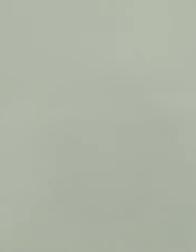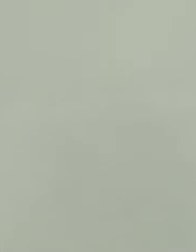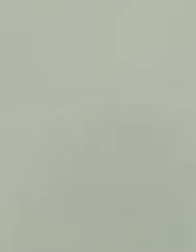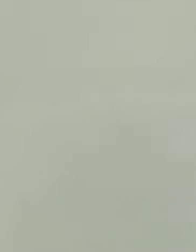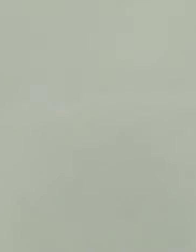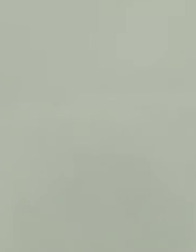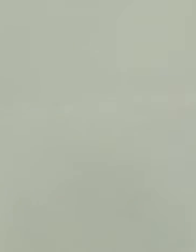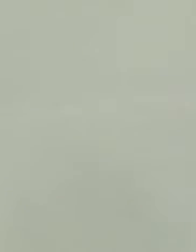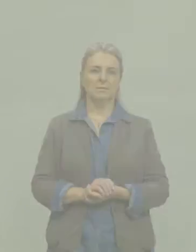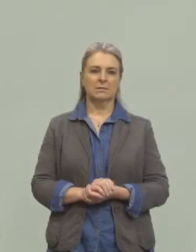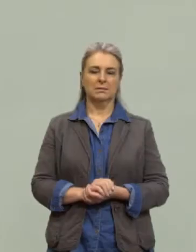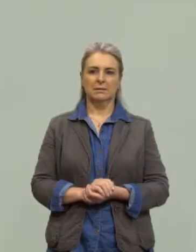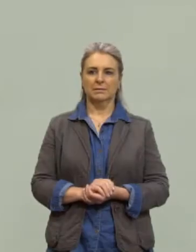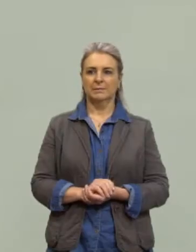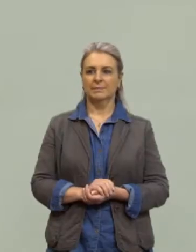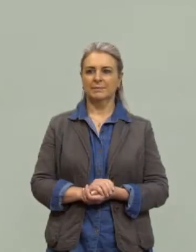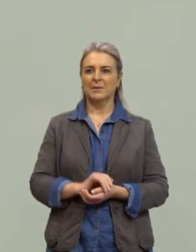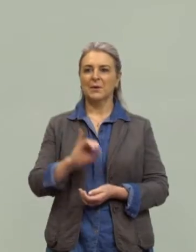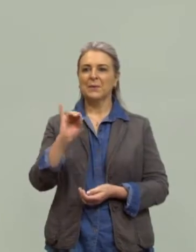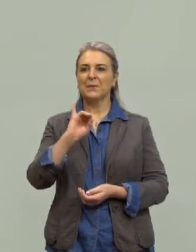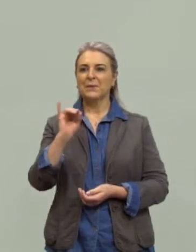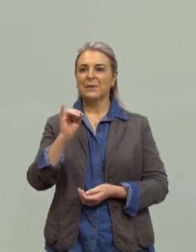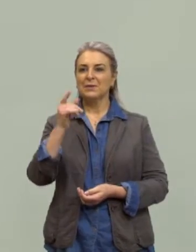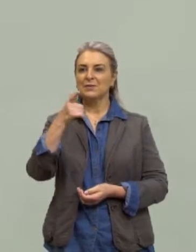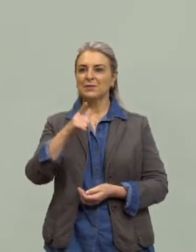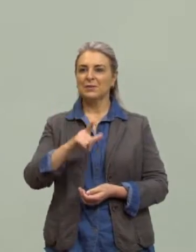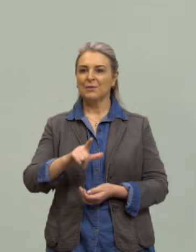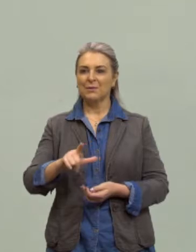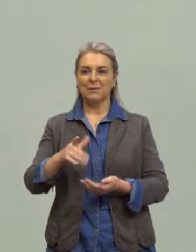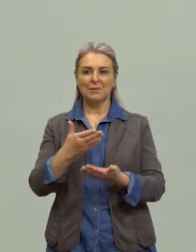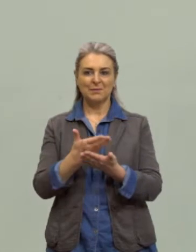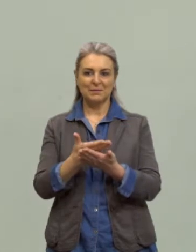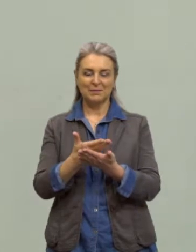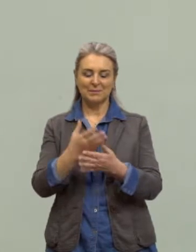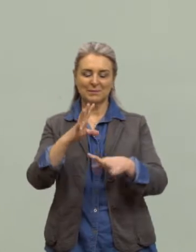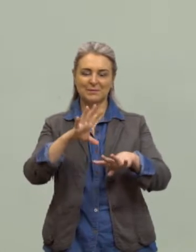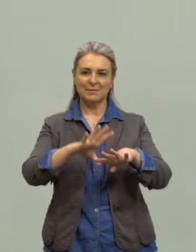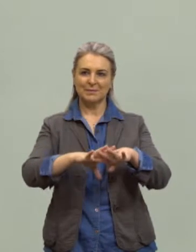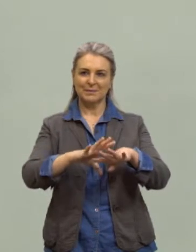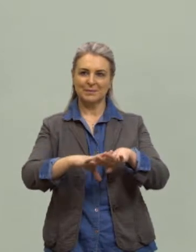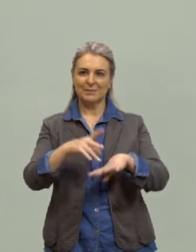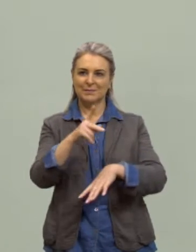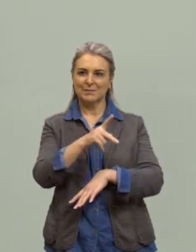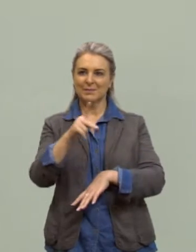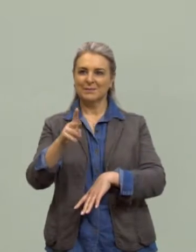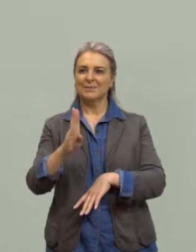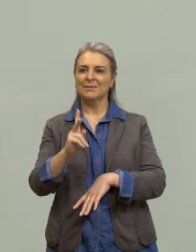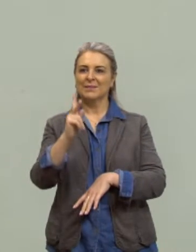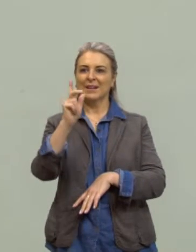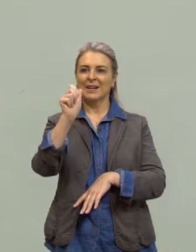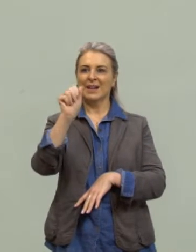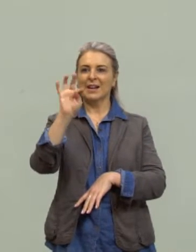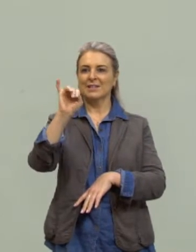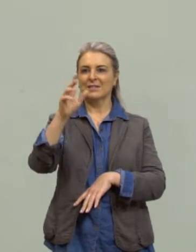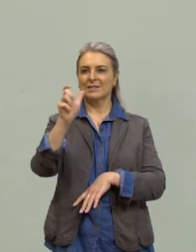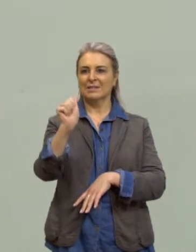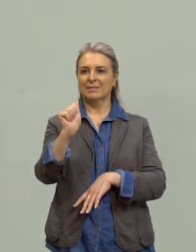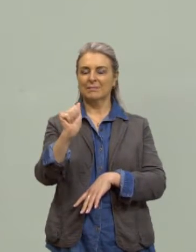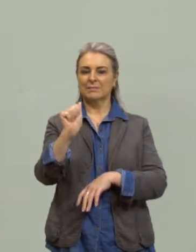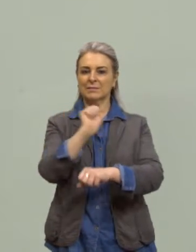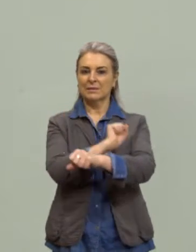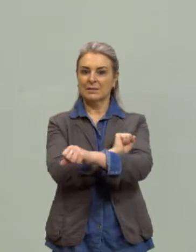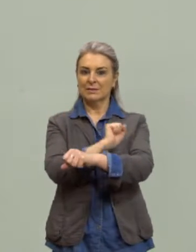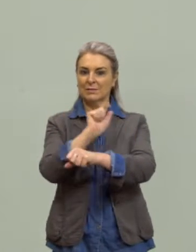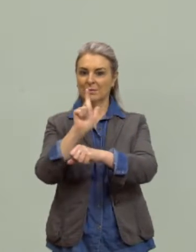Olá pessoal, estamos aqui para mais uma aulinha de matemática. Eu sou a professora Kátia Rocha, de São Gabriel, estou